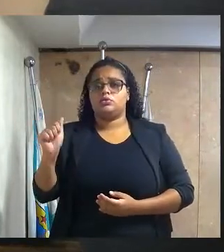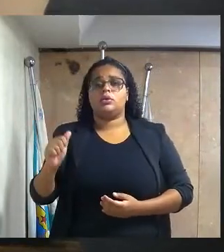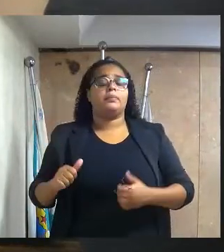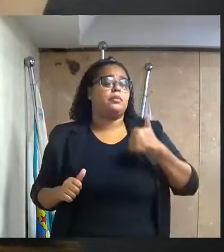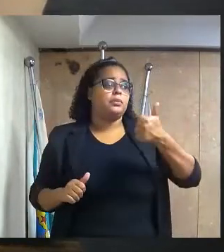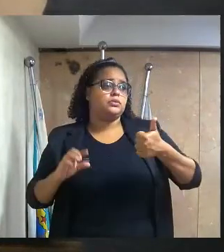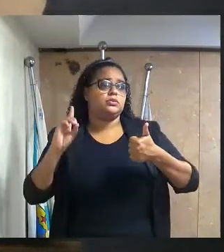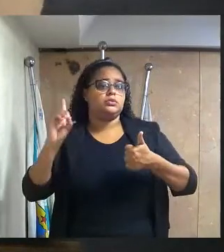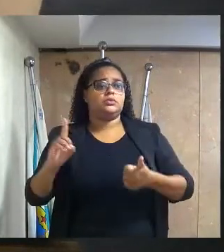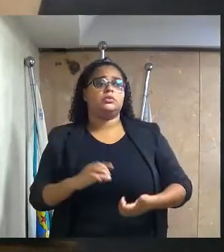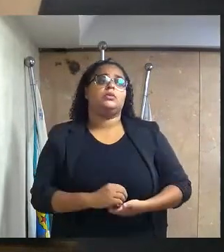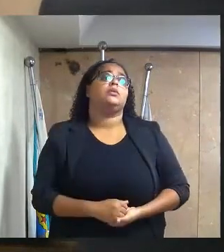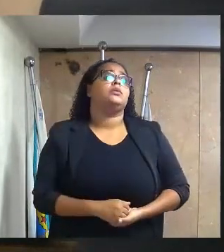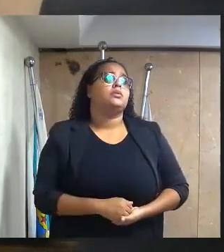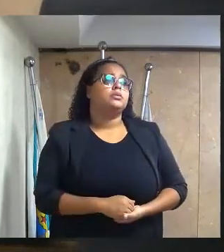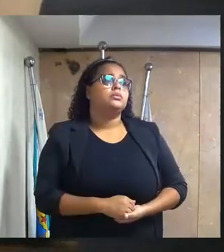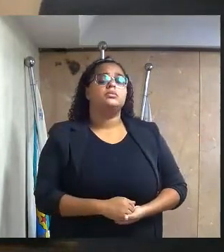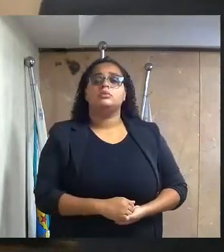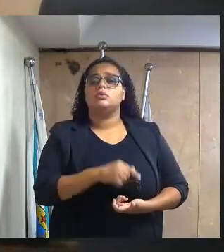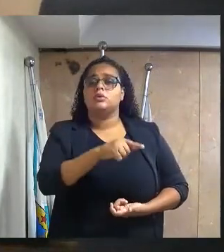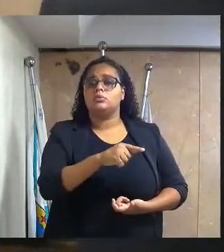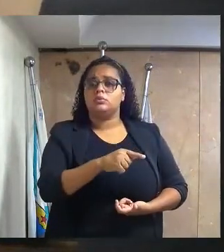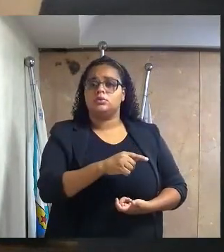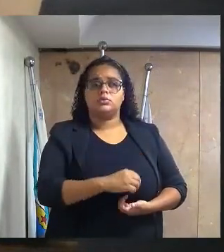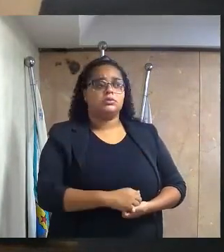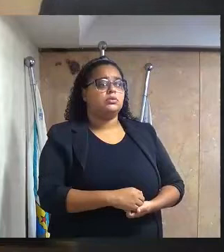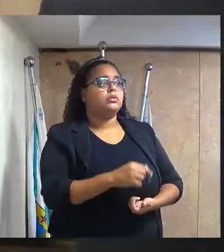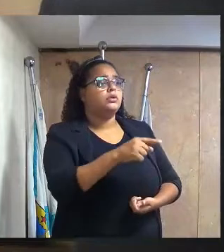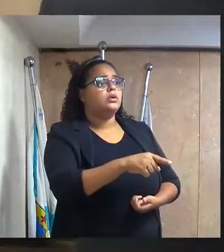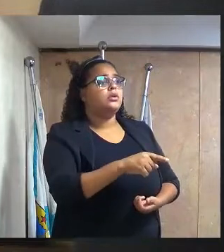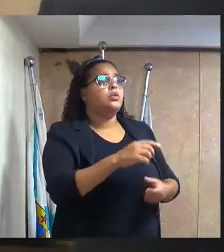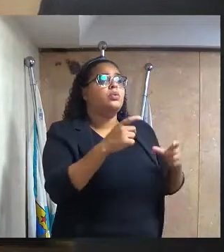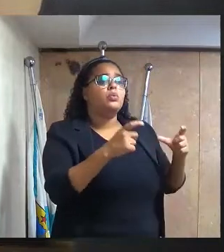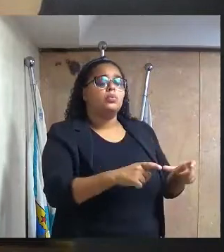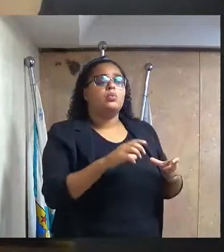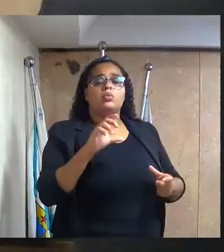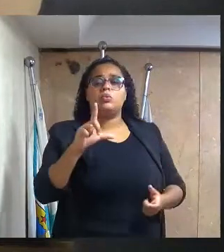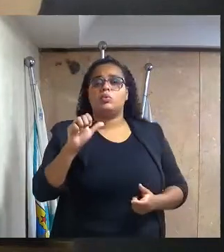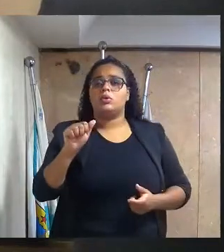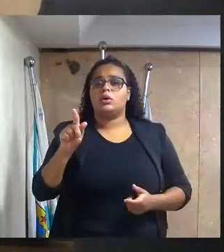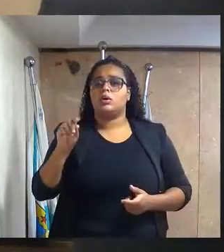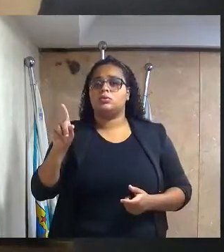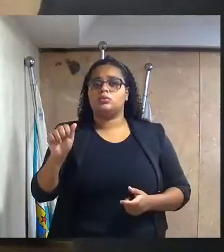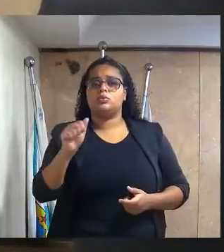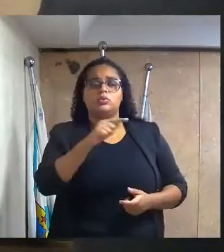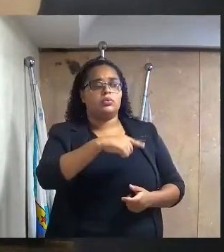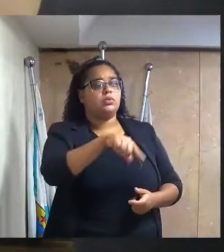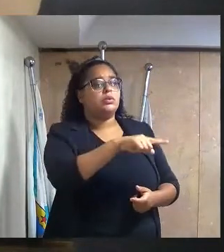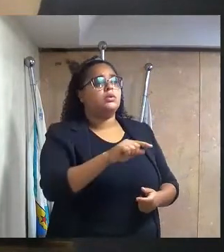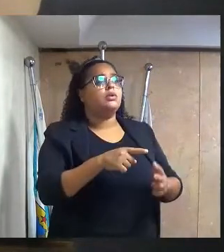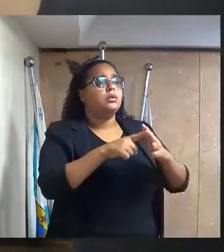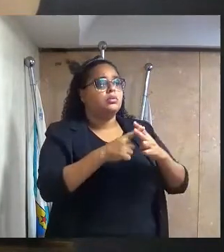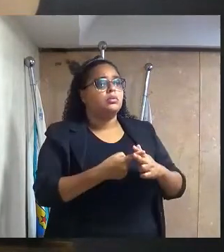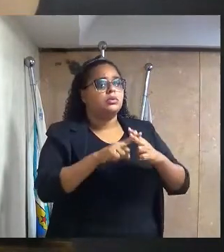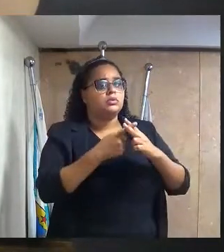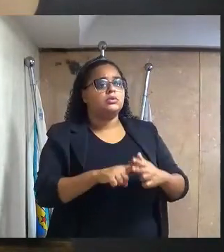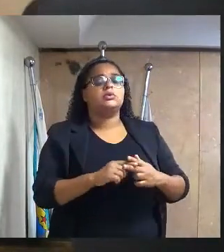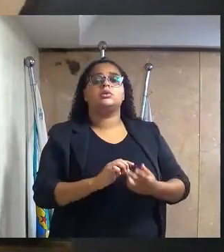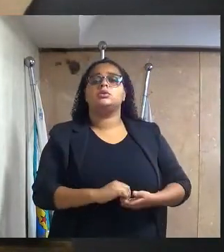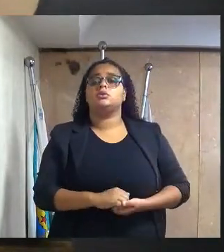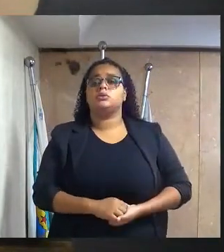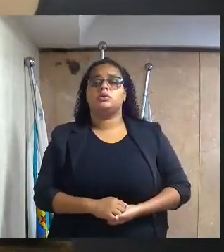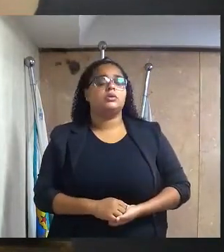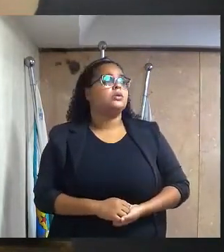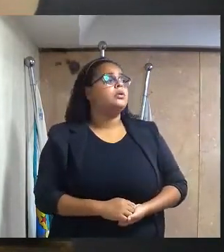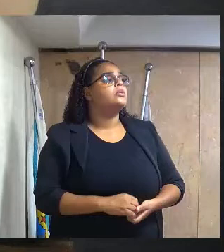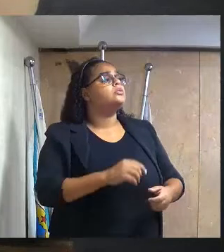primeiro distrito desse município, bem como incluir o referido logradouro em cronograma de manutenção periódica, a fim de